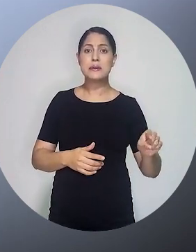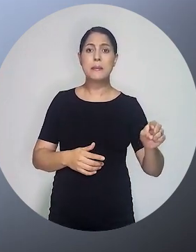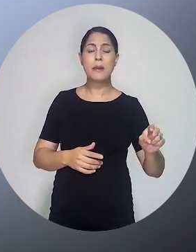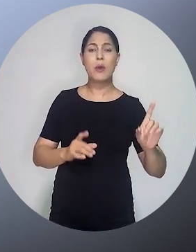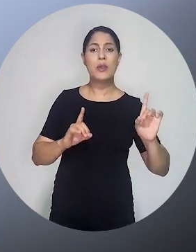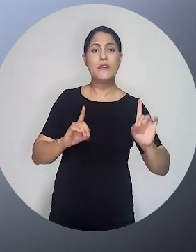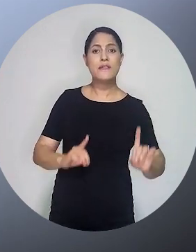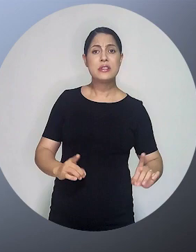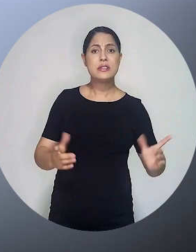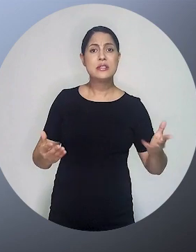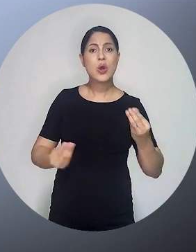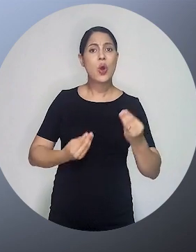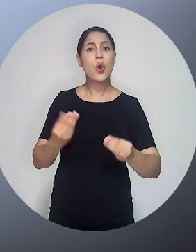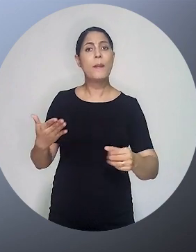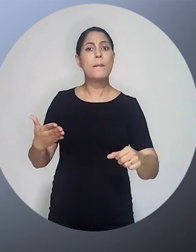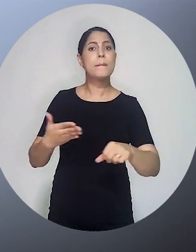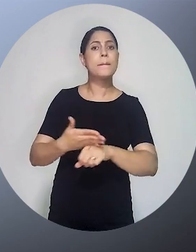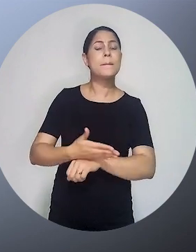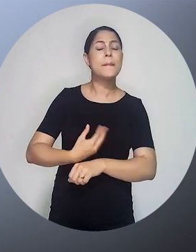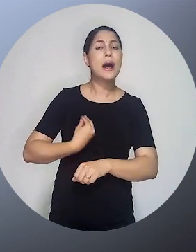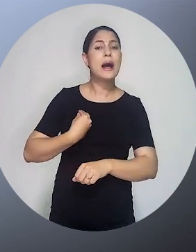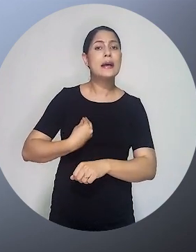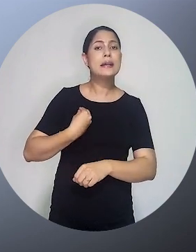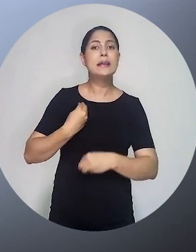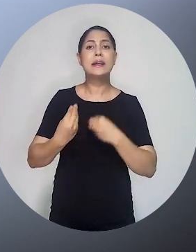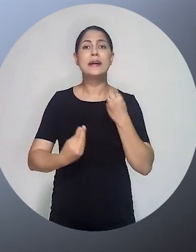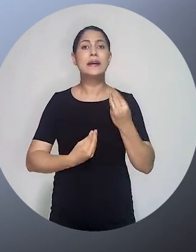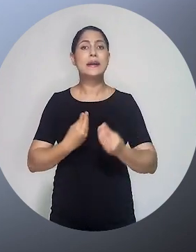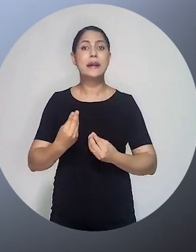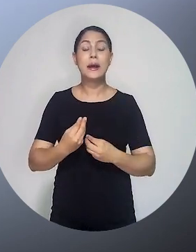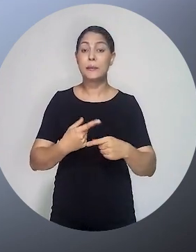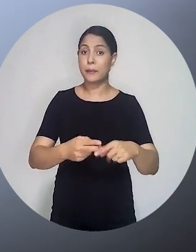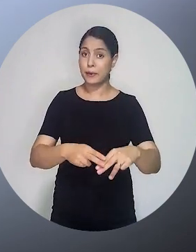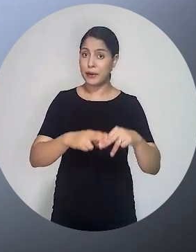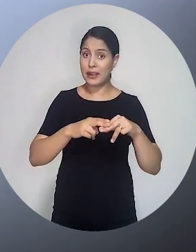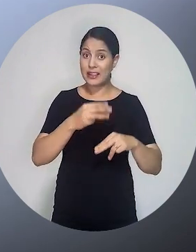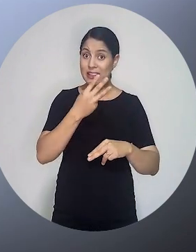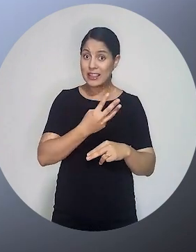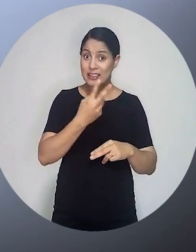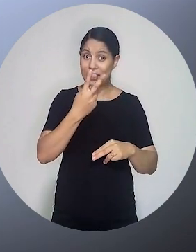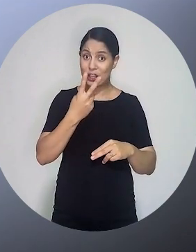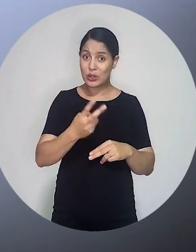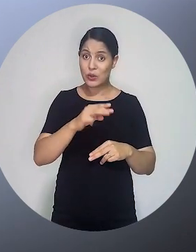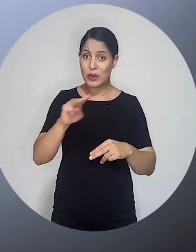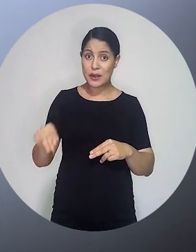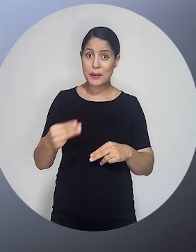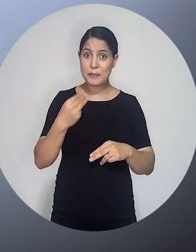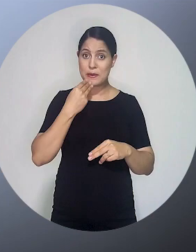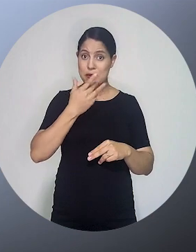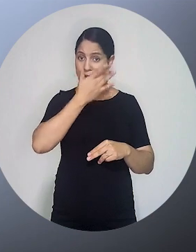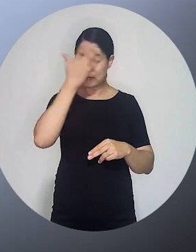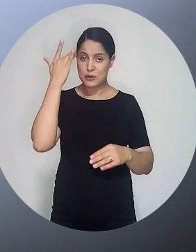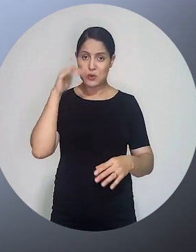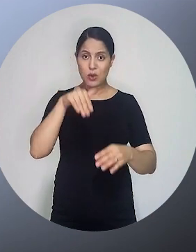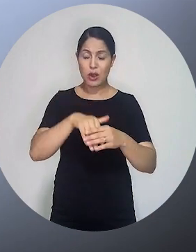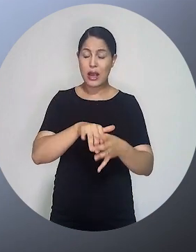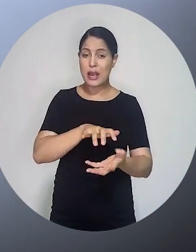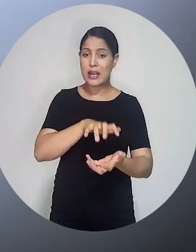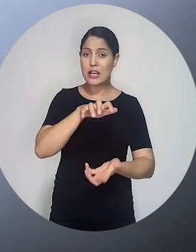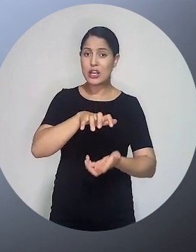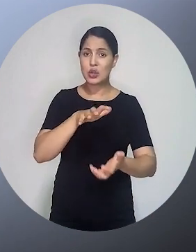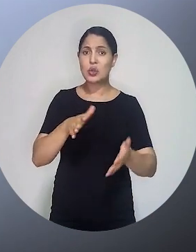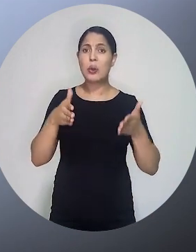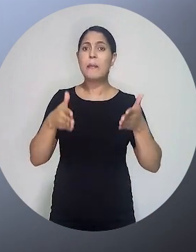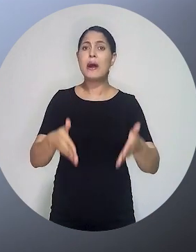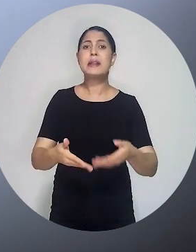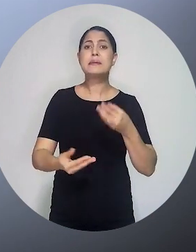eleitores com deficiência? Como viabilizar a participação eleitoral de mais de 32 milhões